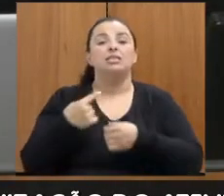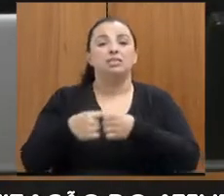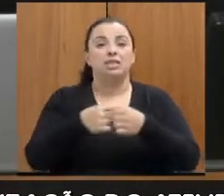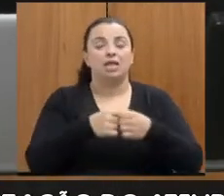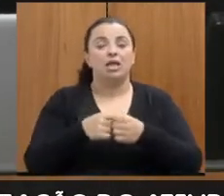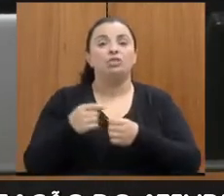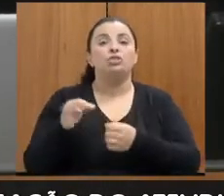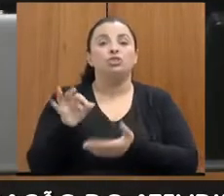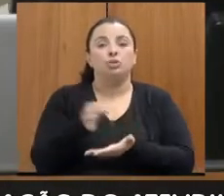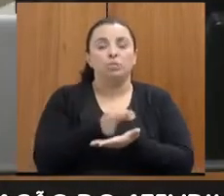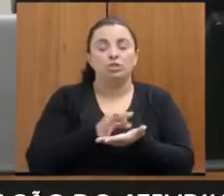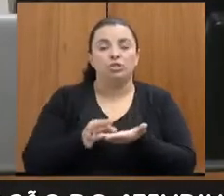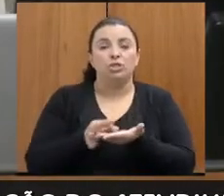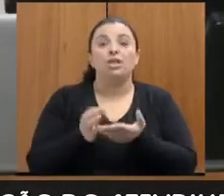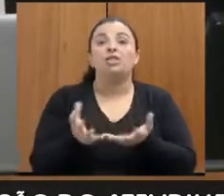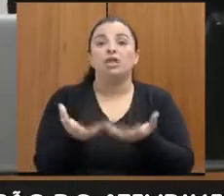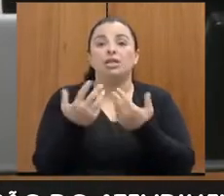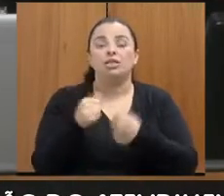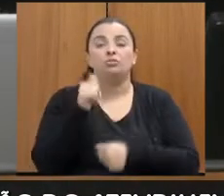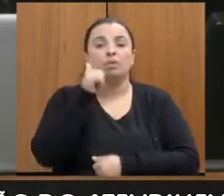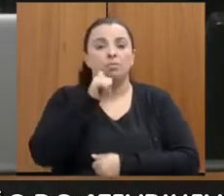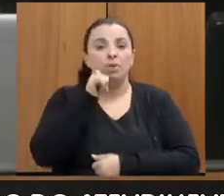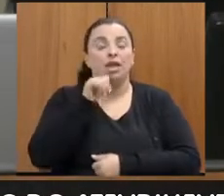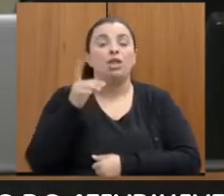doutora Kyria Silva Orlandi.